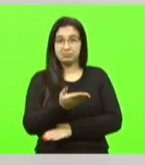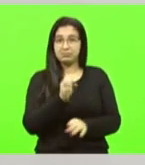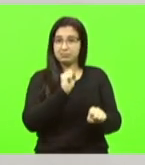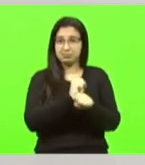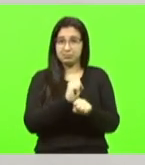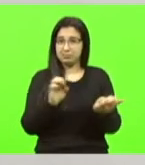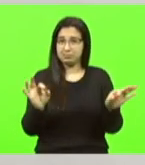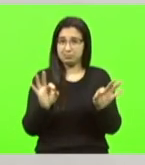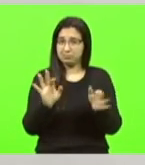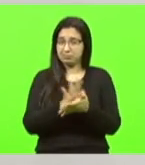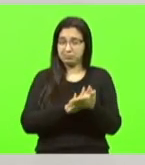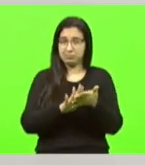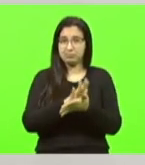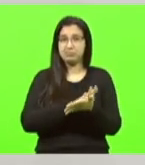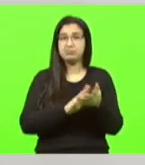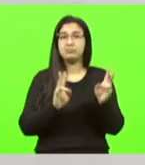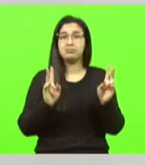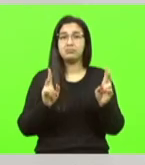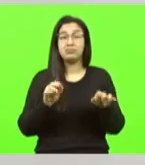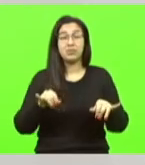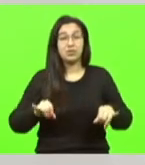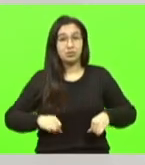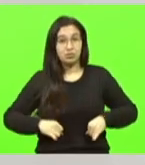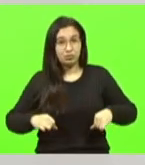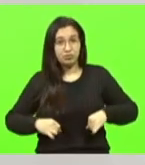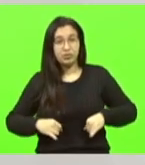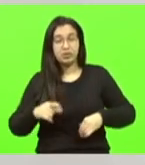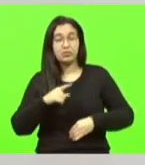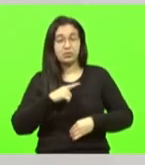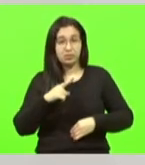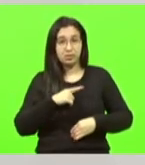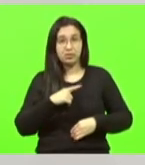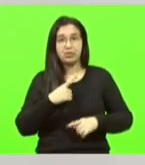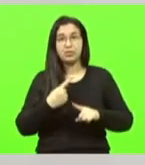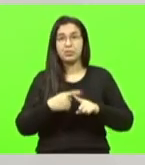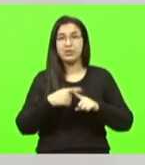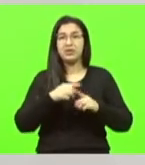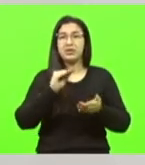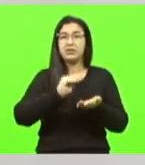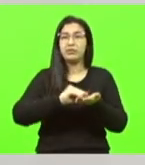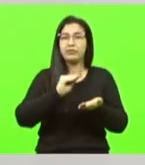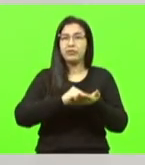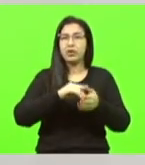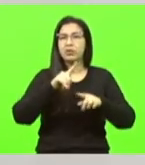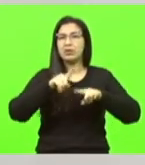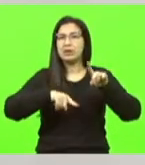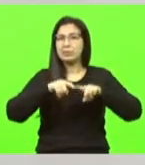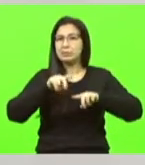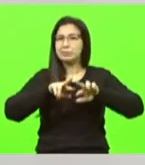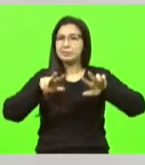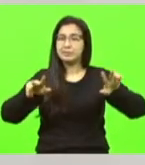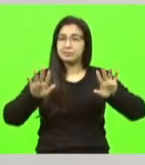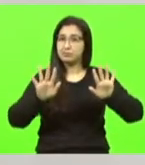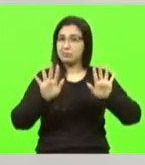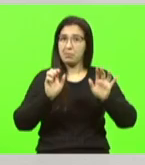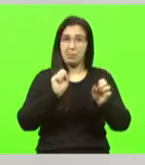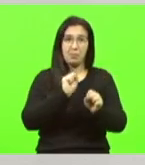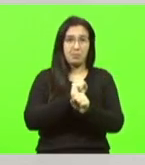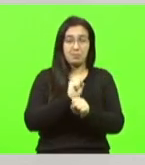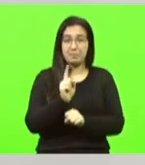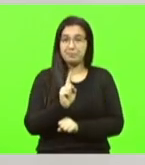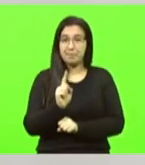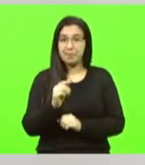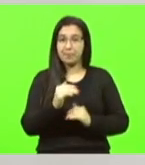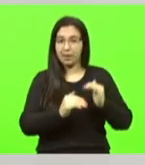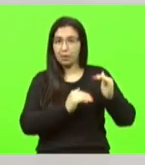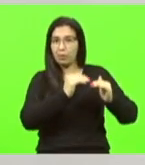construção civil ela sofreu muito deputado em função da falta dos insumos mas ela não chegou a parar você vê que o crescimento